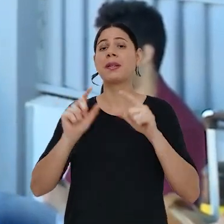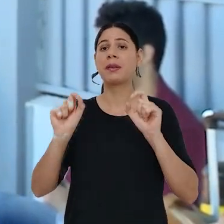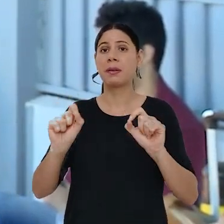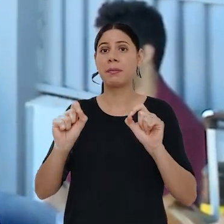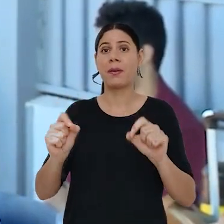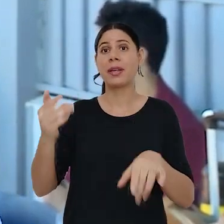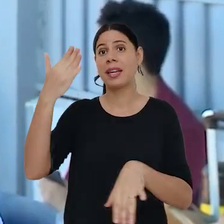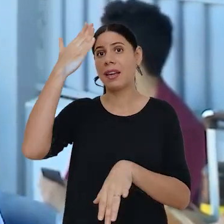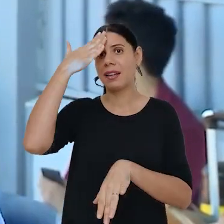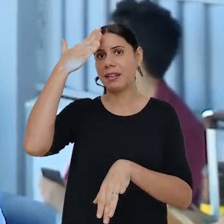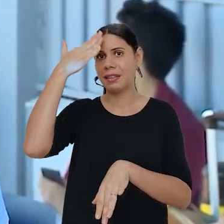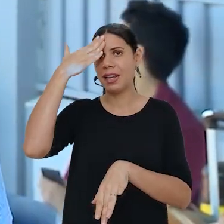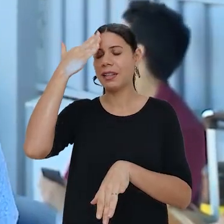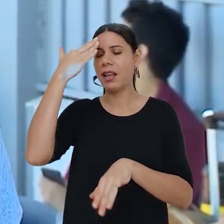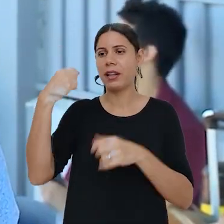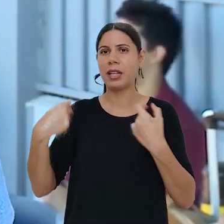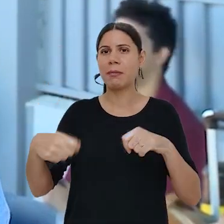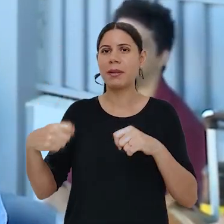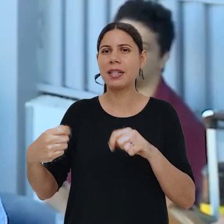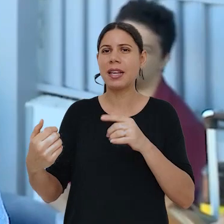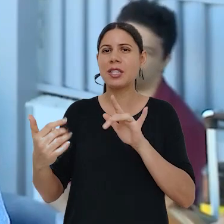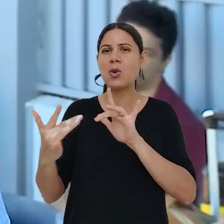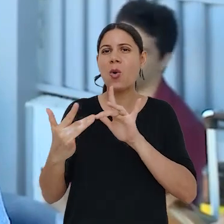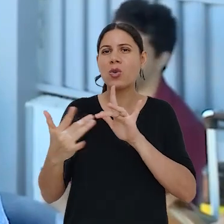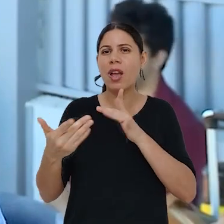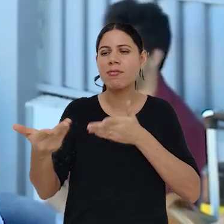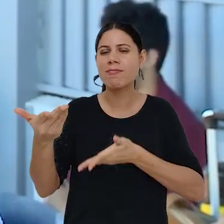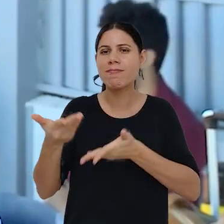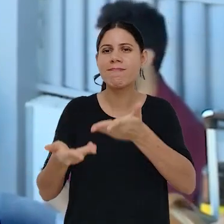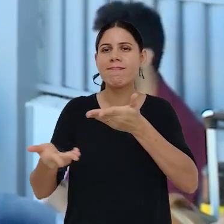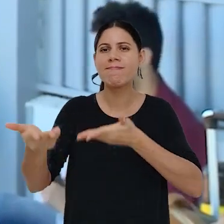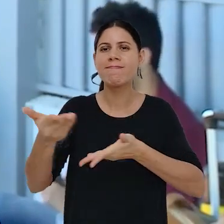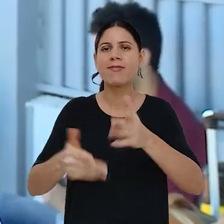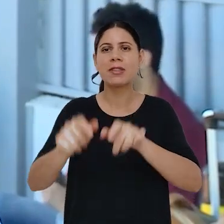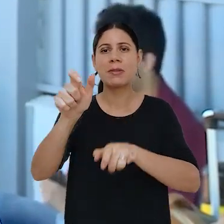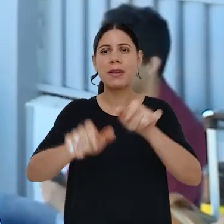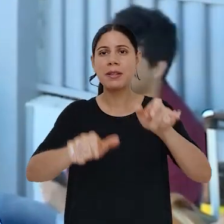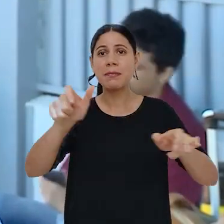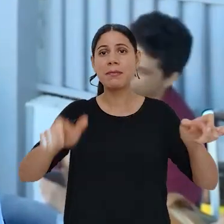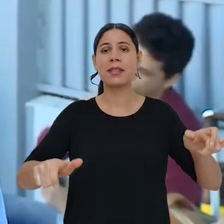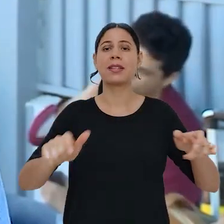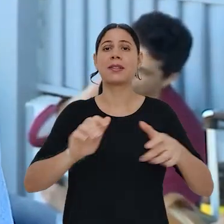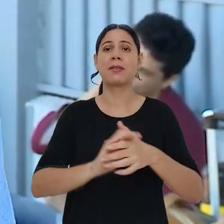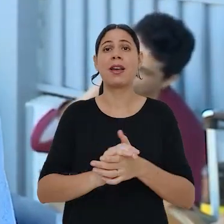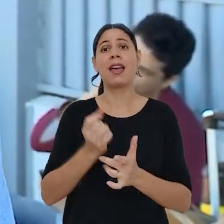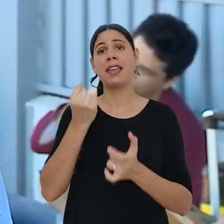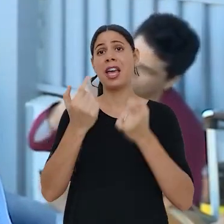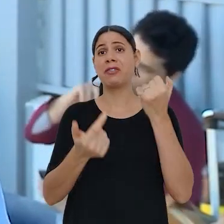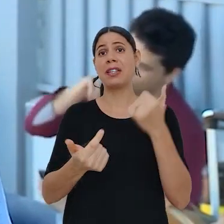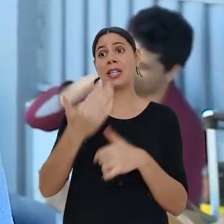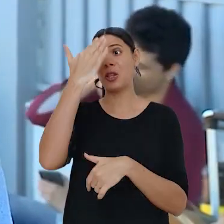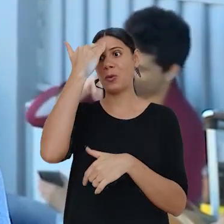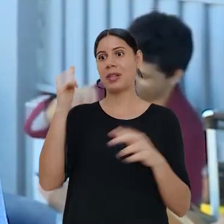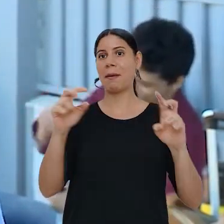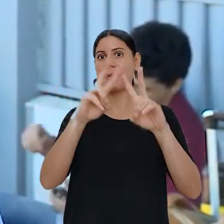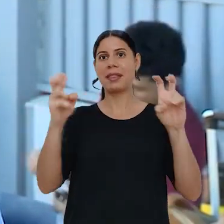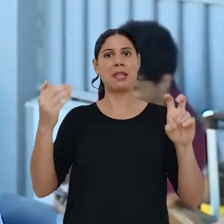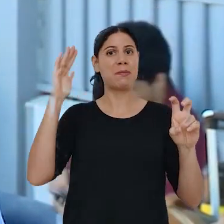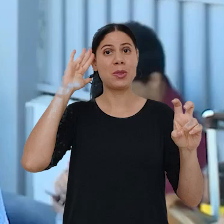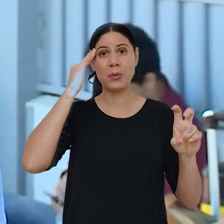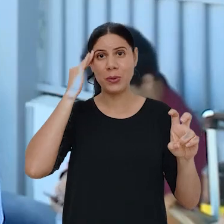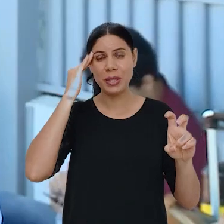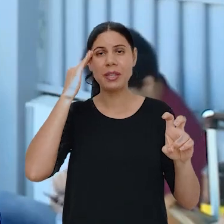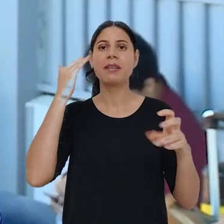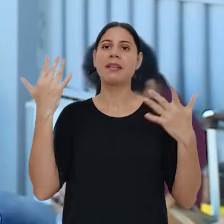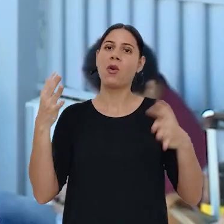ele tem que ter esse tato com o cidadão, com uma pessoa que também esteja leiga no assunto e